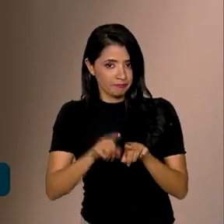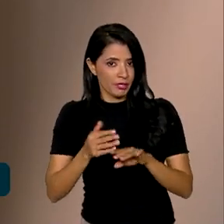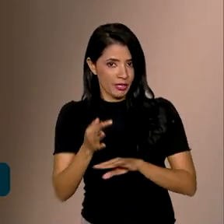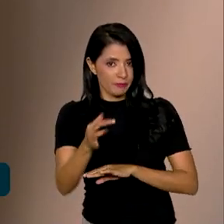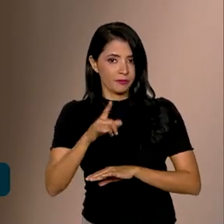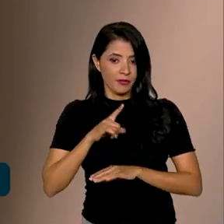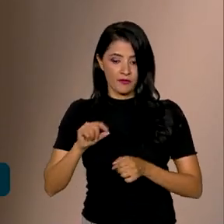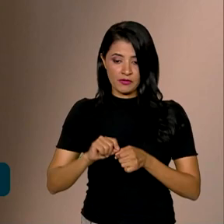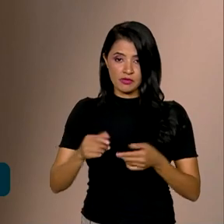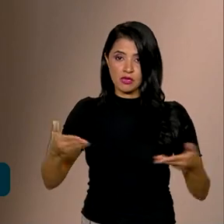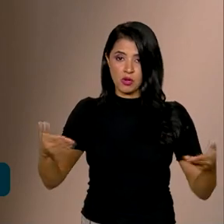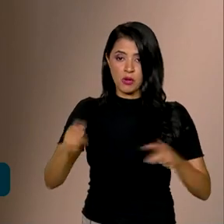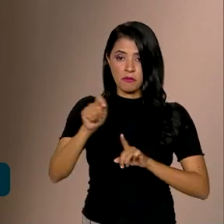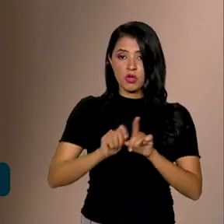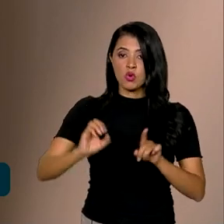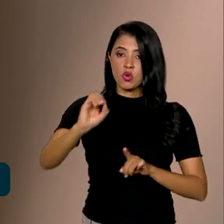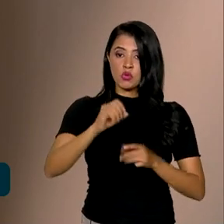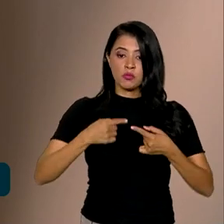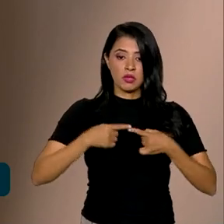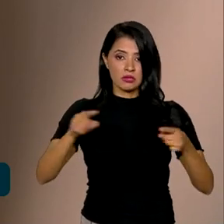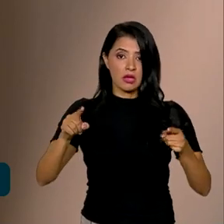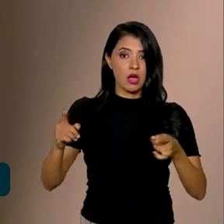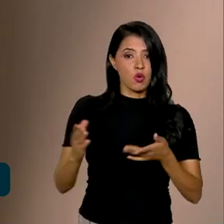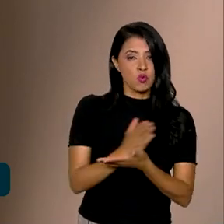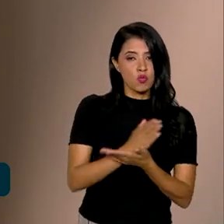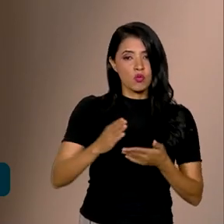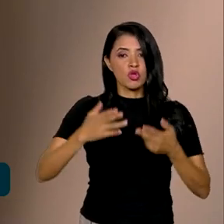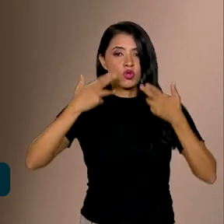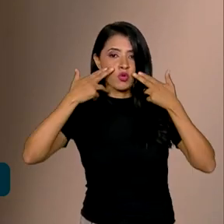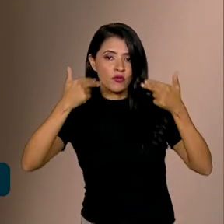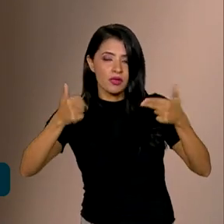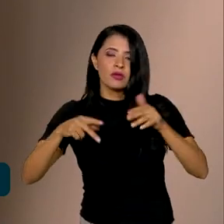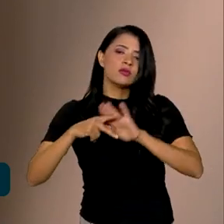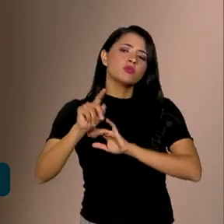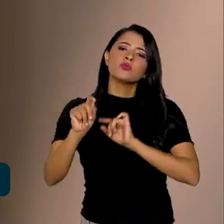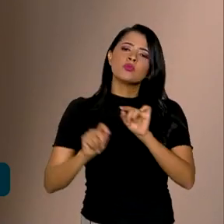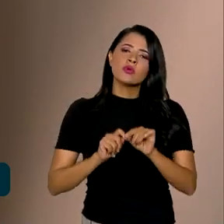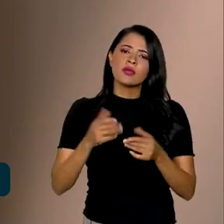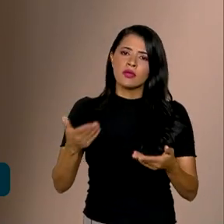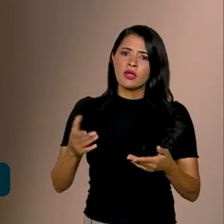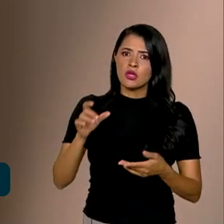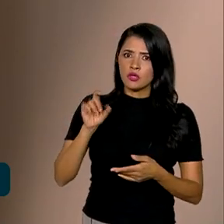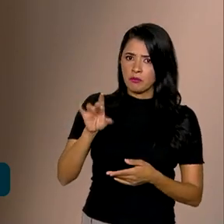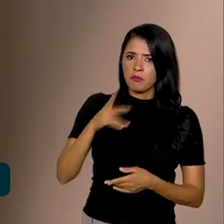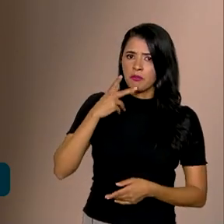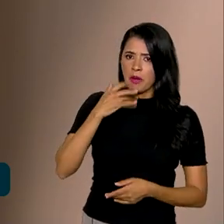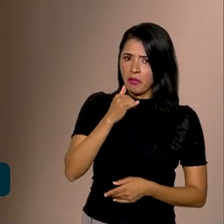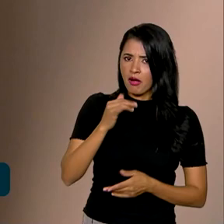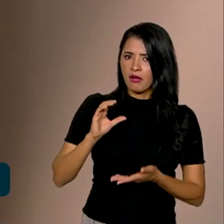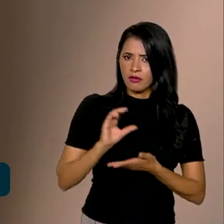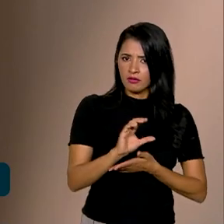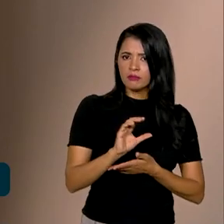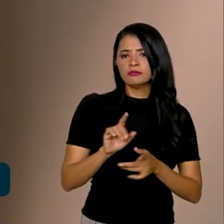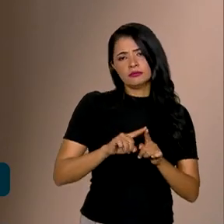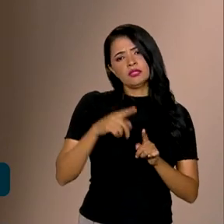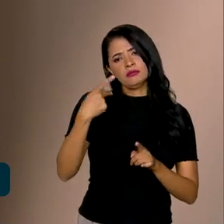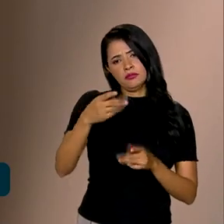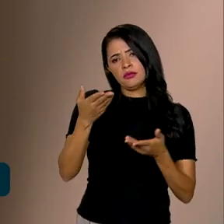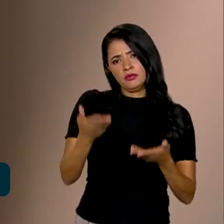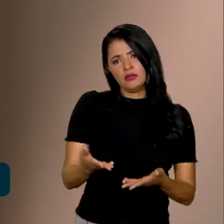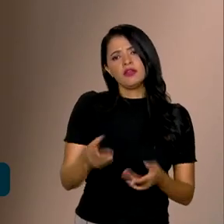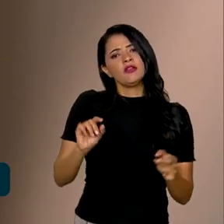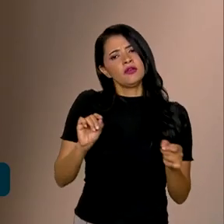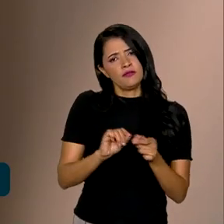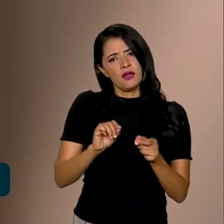fazer agora, em outubro, a gente vai lançar algumas novidades, inclusive, para que não só o pai possa investir, mas que você faça aquele